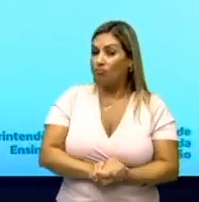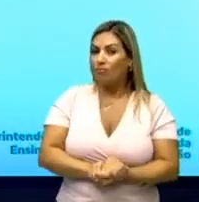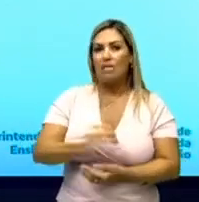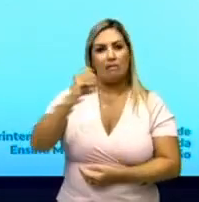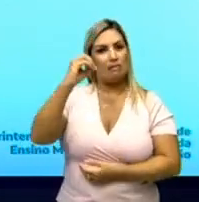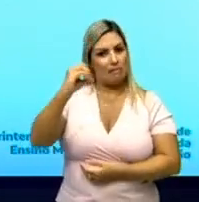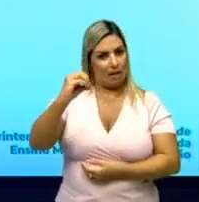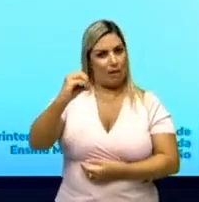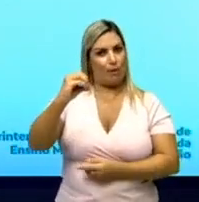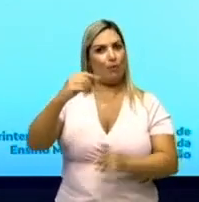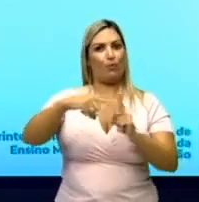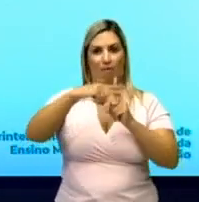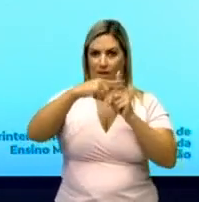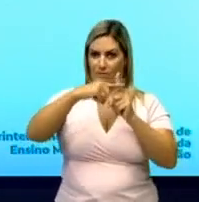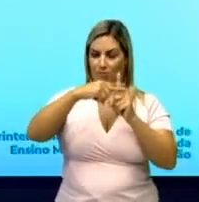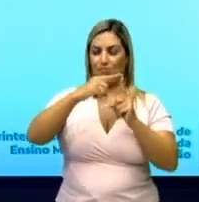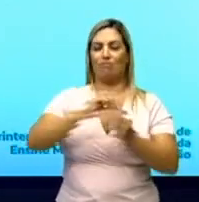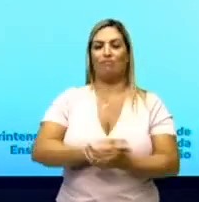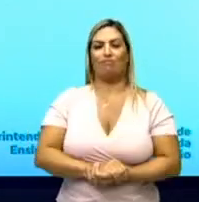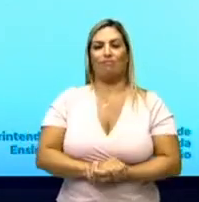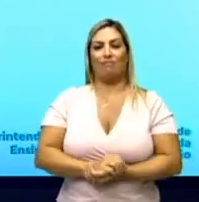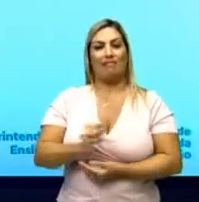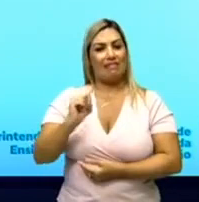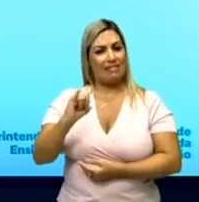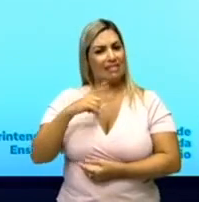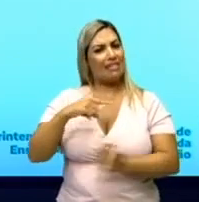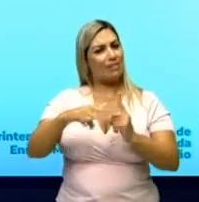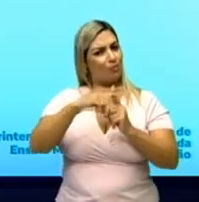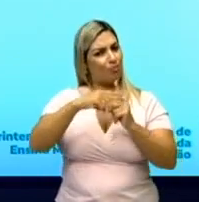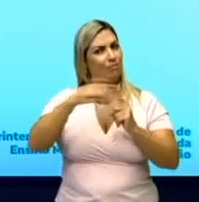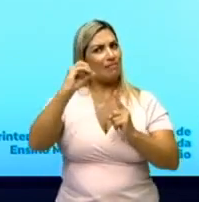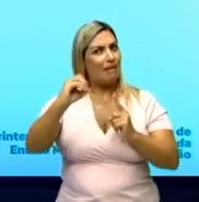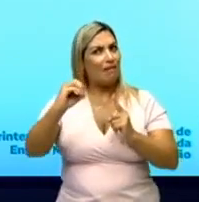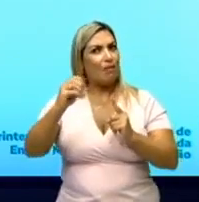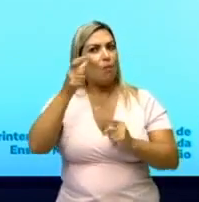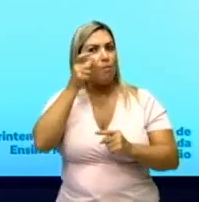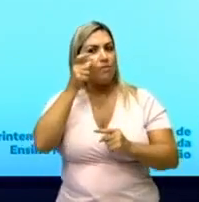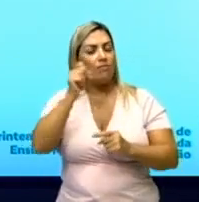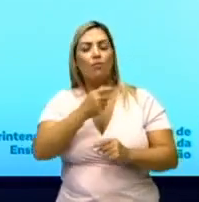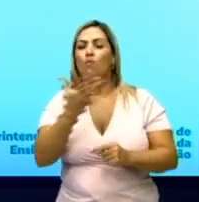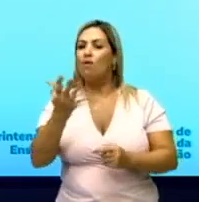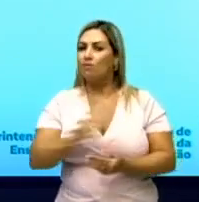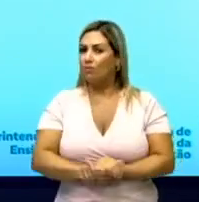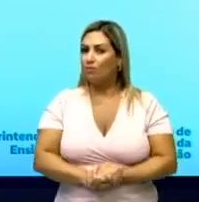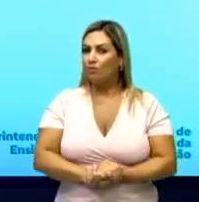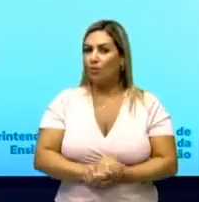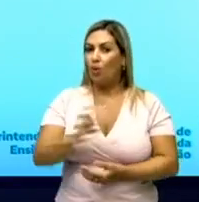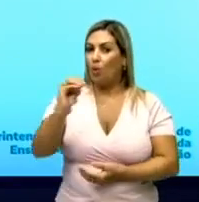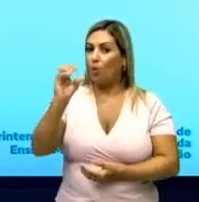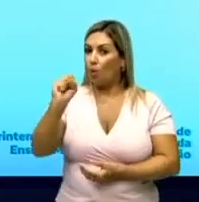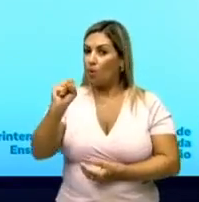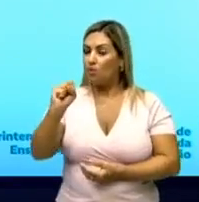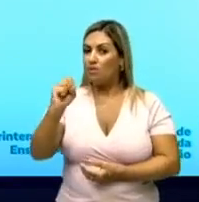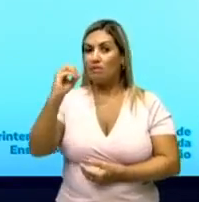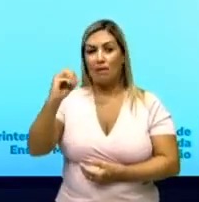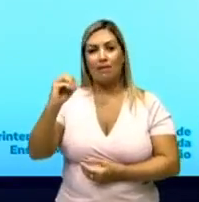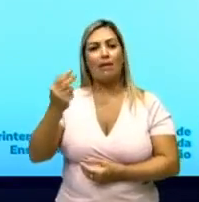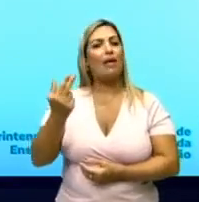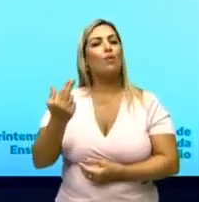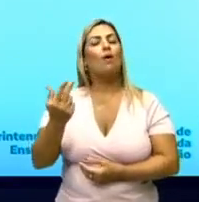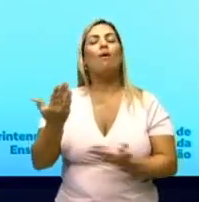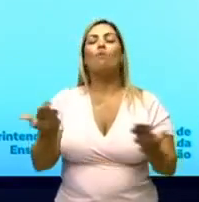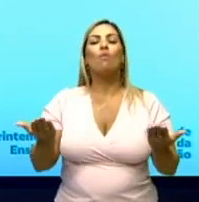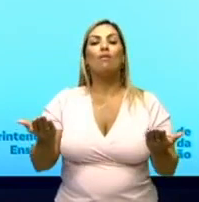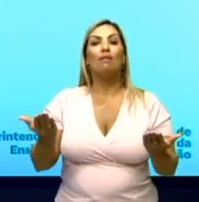aqui? Zero graus. Se aqui eu tenho zero graus, eu tenho que observar quanto é o cosseno de zero